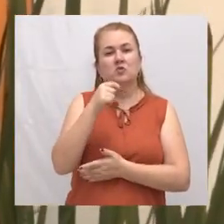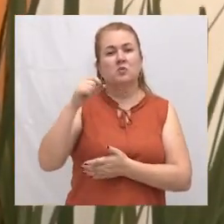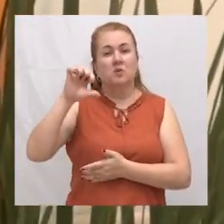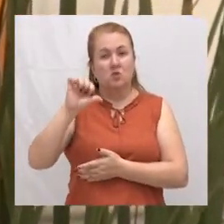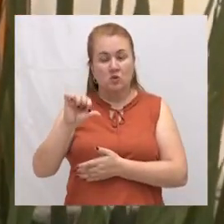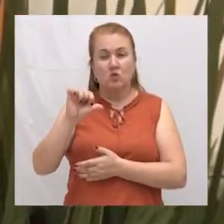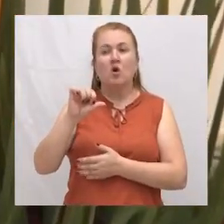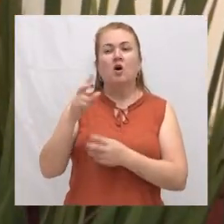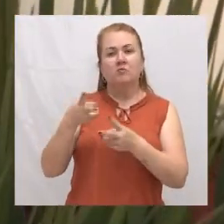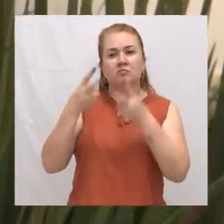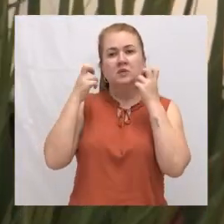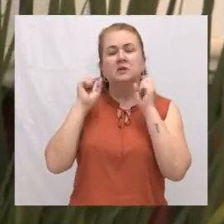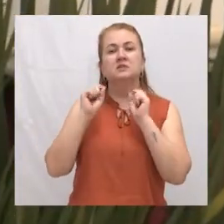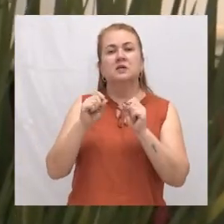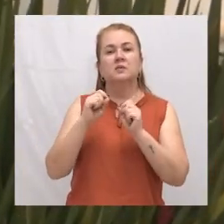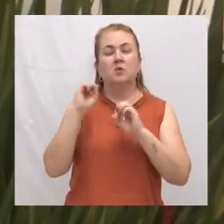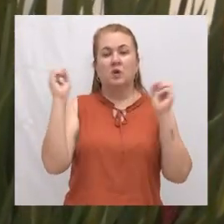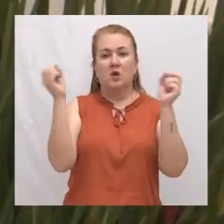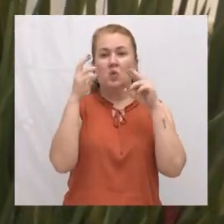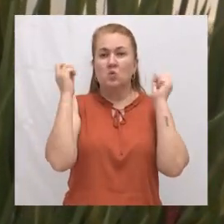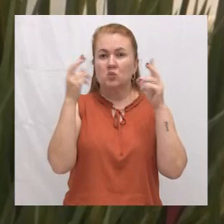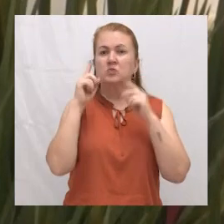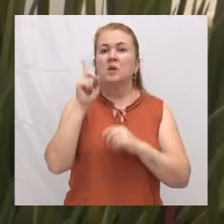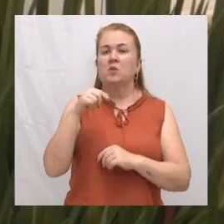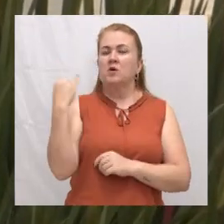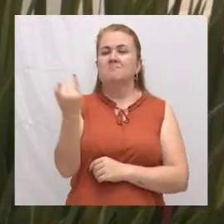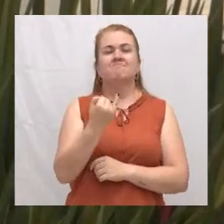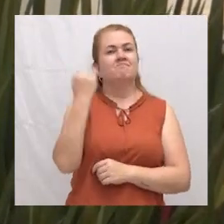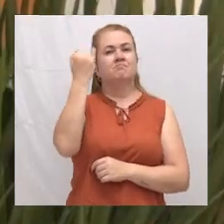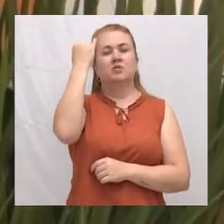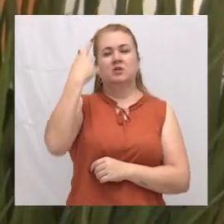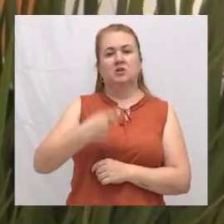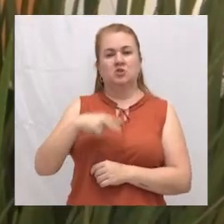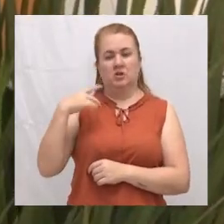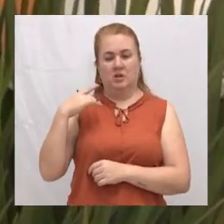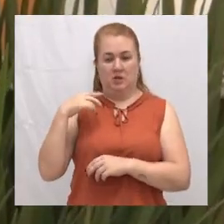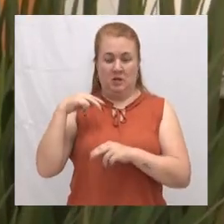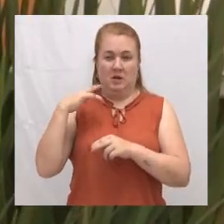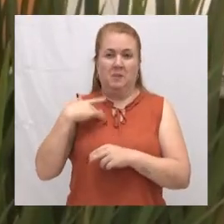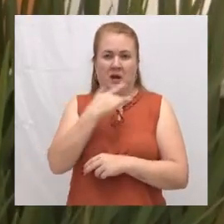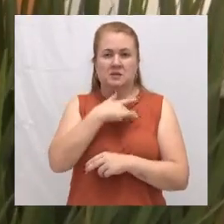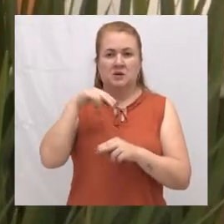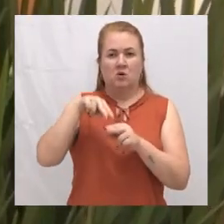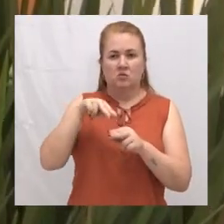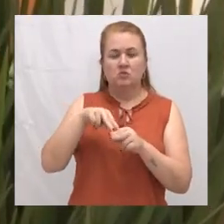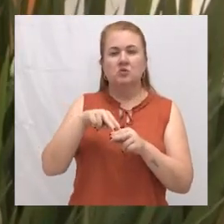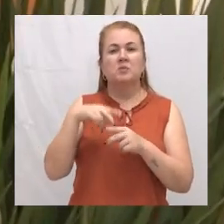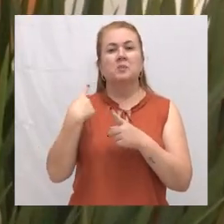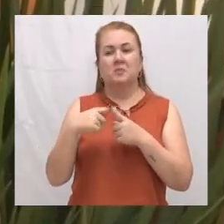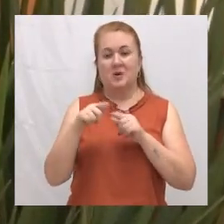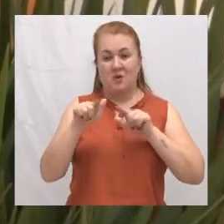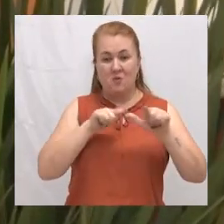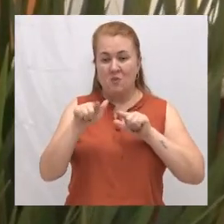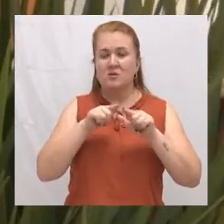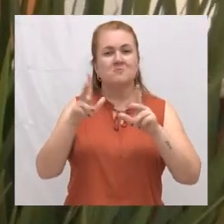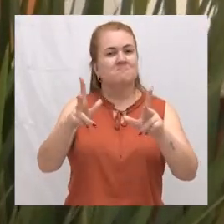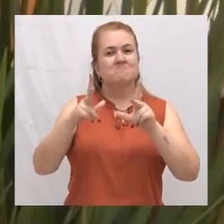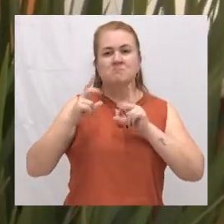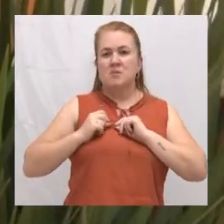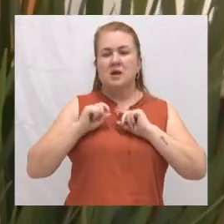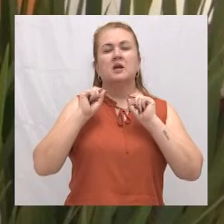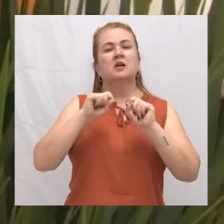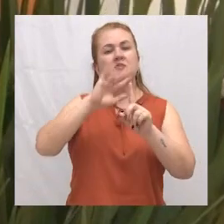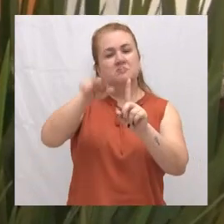avalia que o SAMU foi um divisor de águas na saúde de Uberaba. Uma prestação de serviços que merece todo o